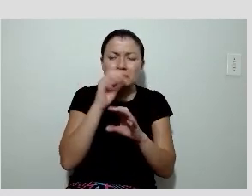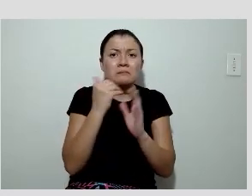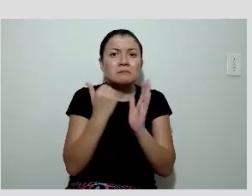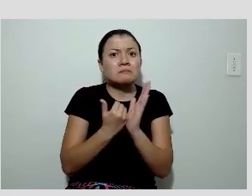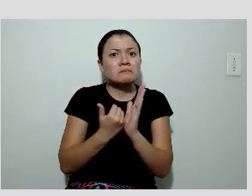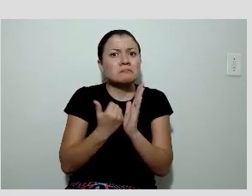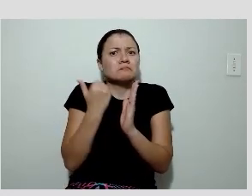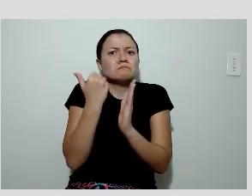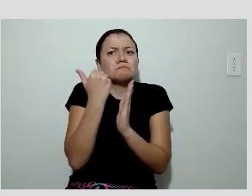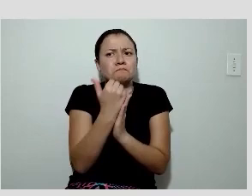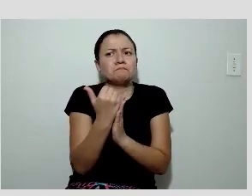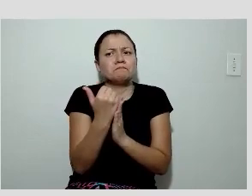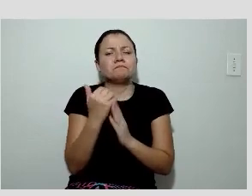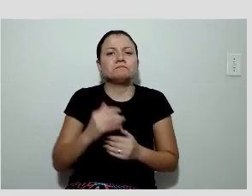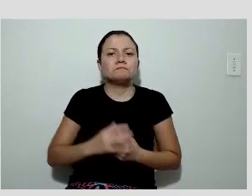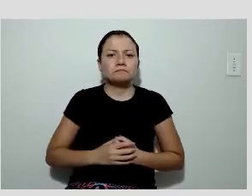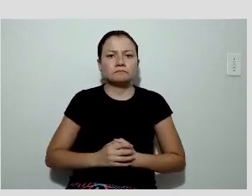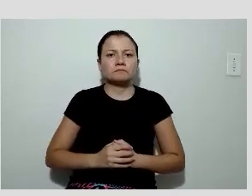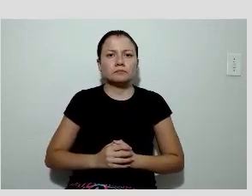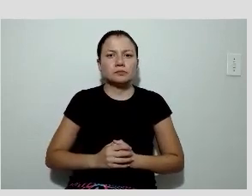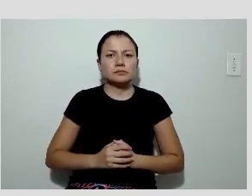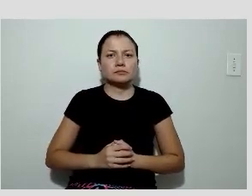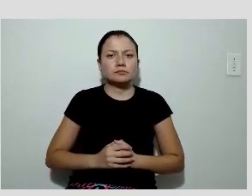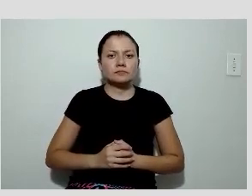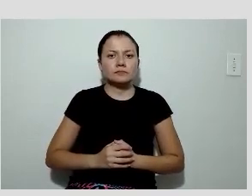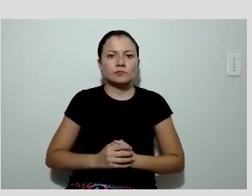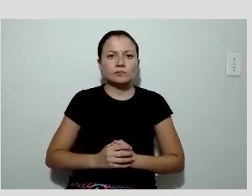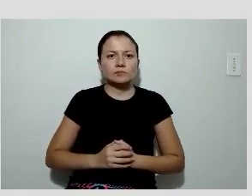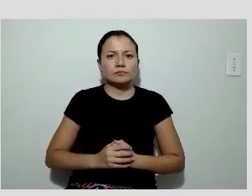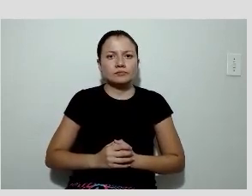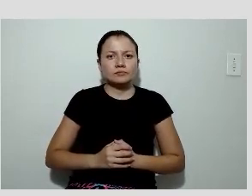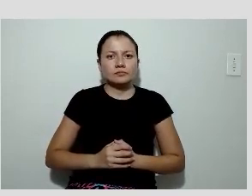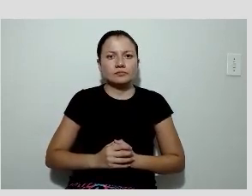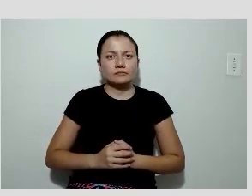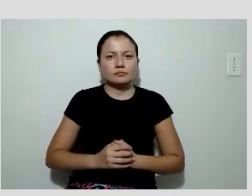a perfusão mostrava para a gente.